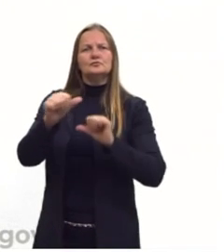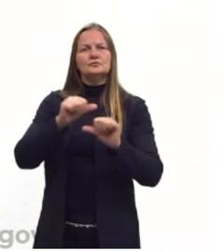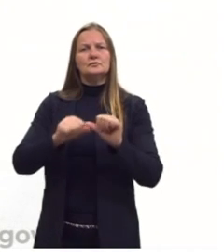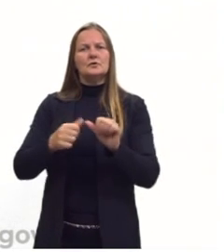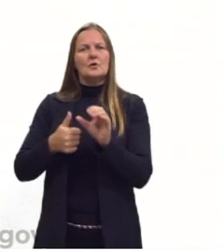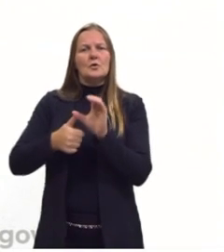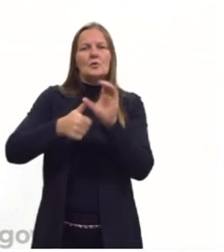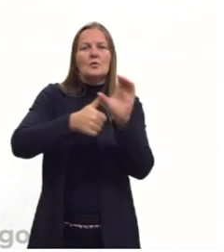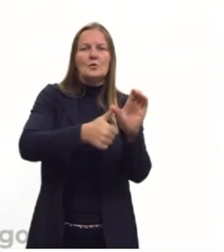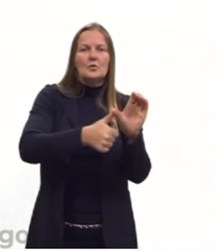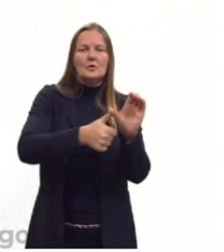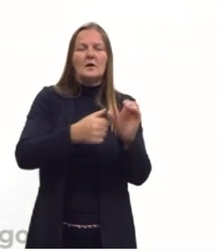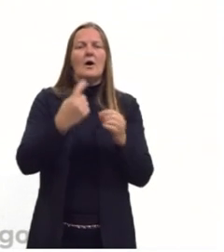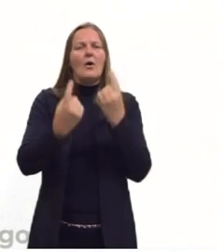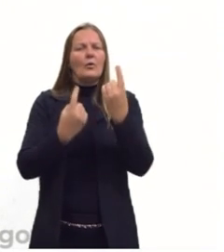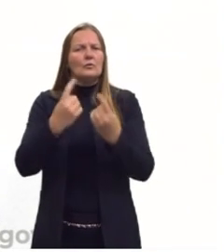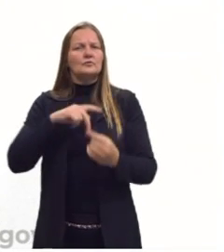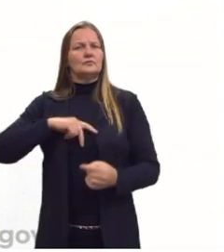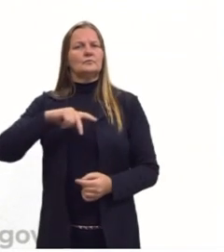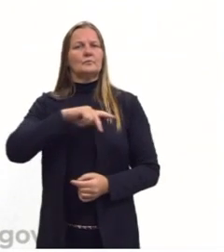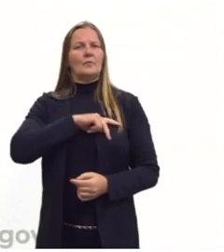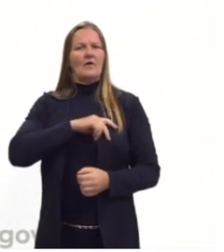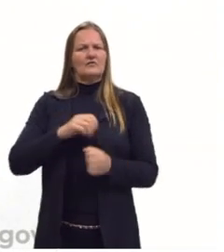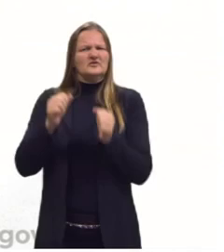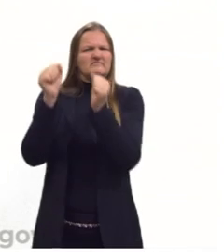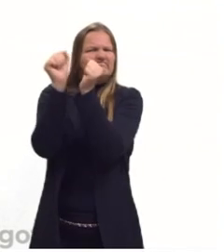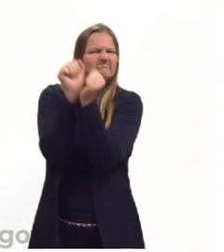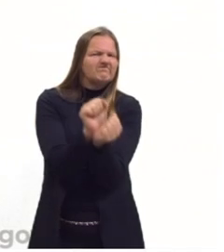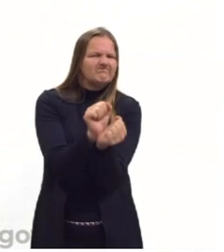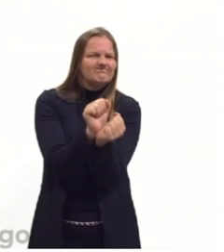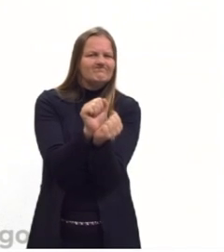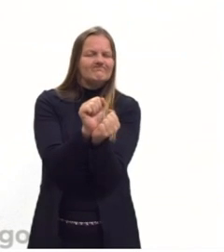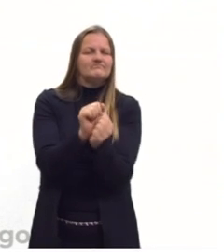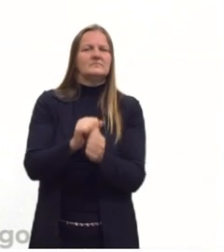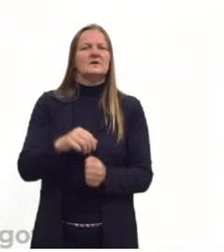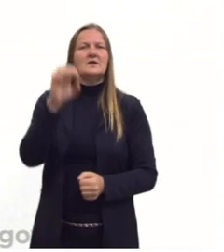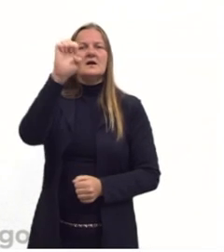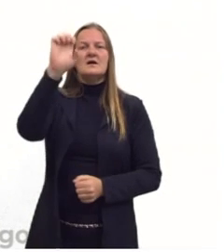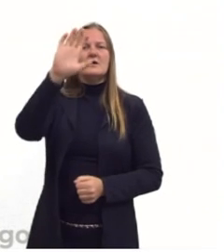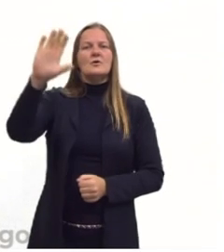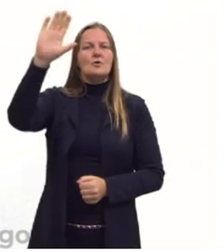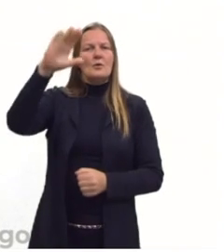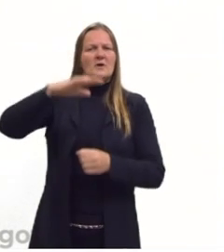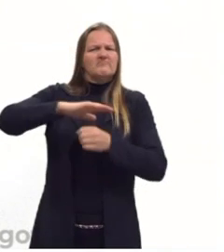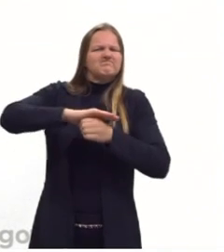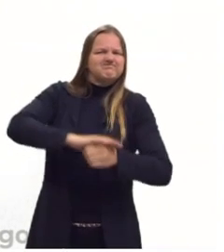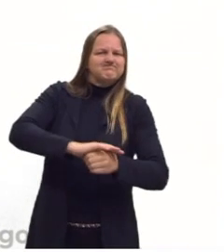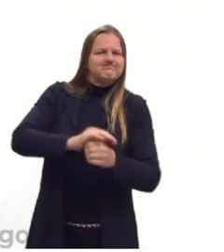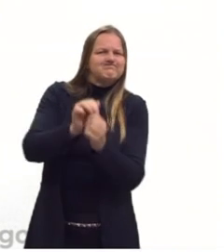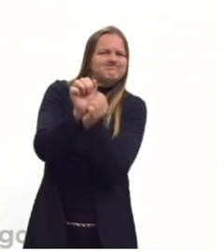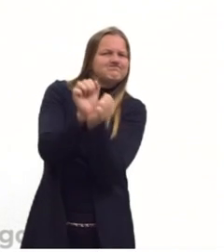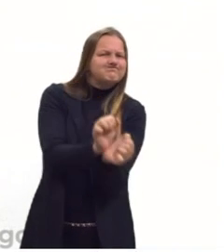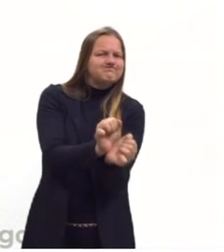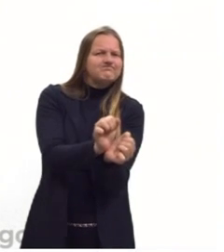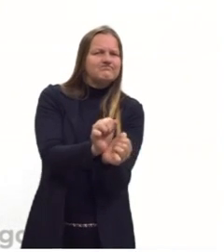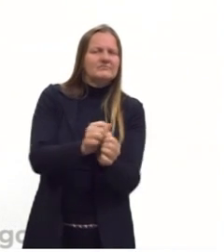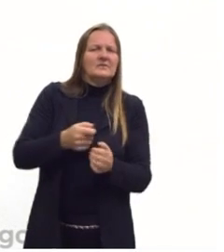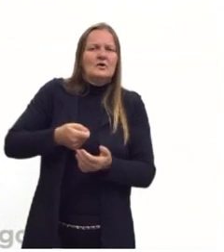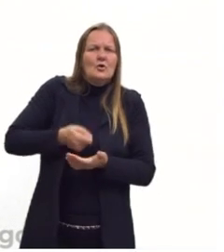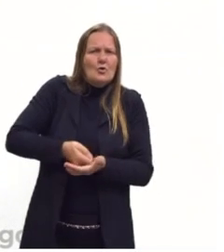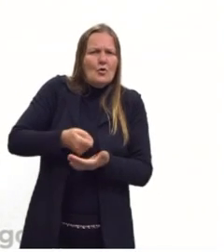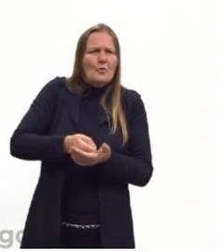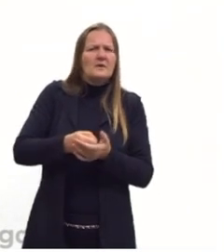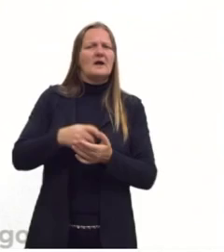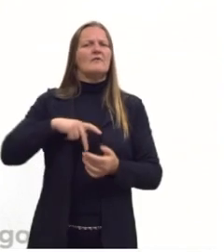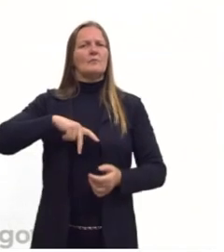cristianismo. Alguns povos foram escravizados. Os europeus, em grande parte, eles obrigaram essas